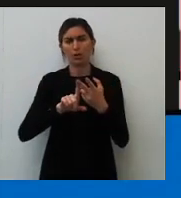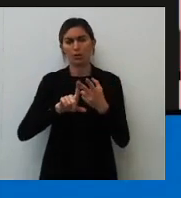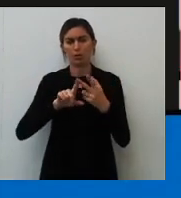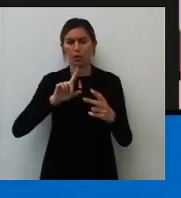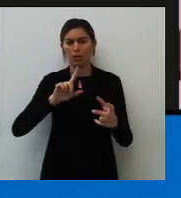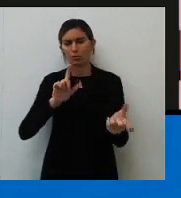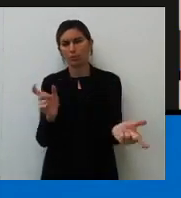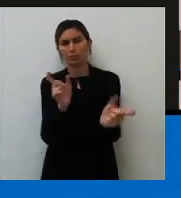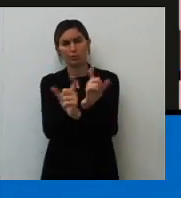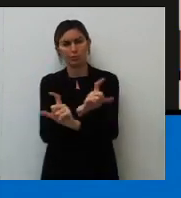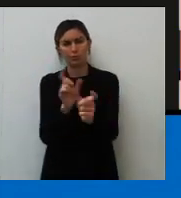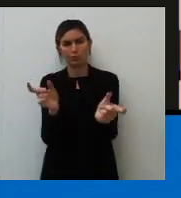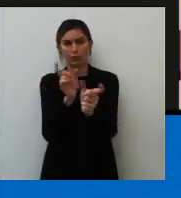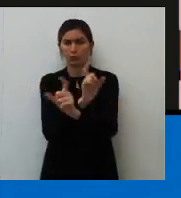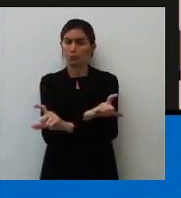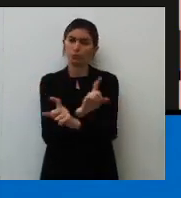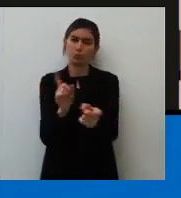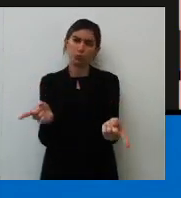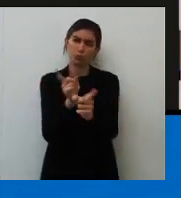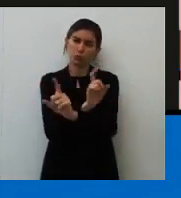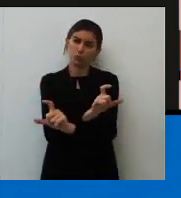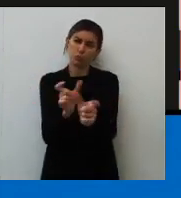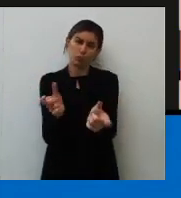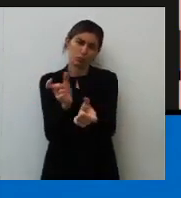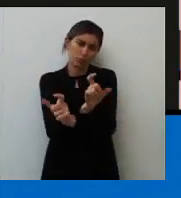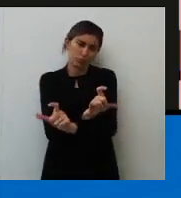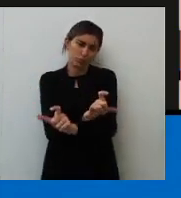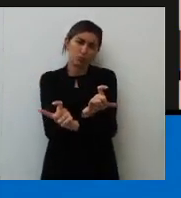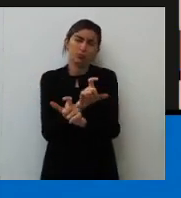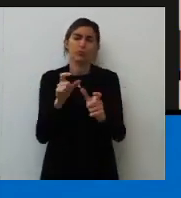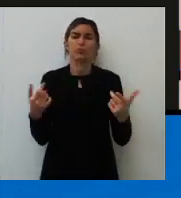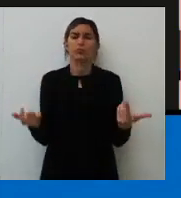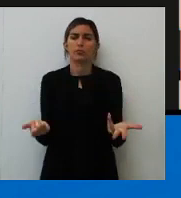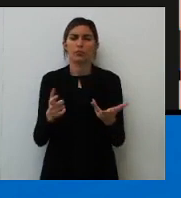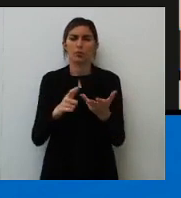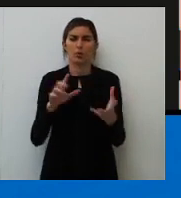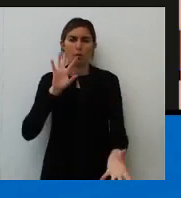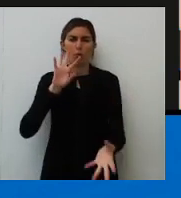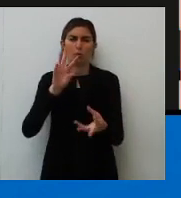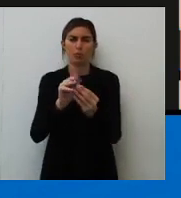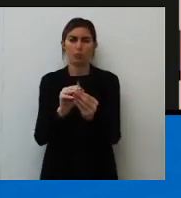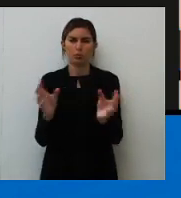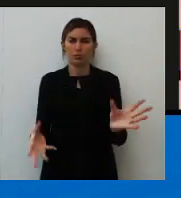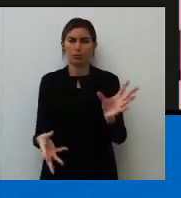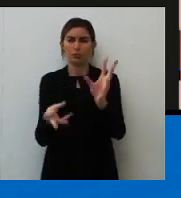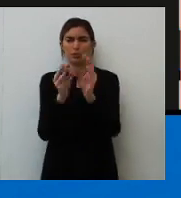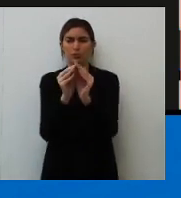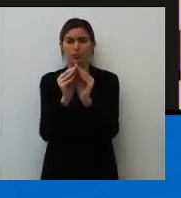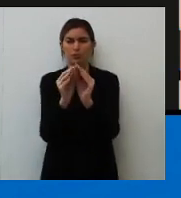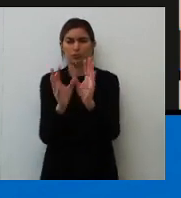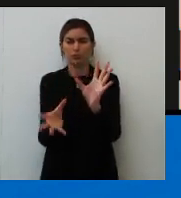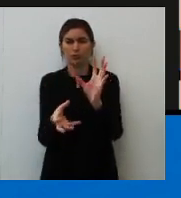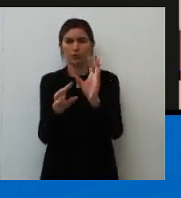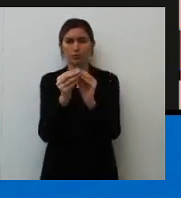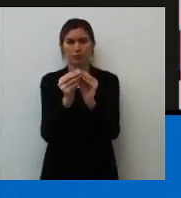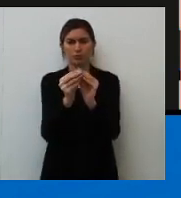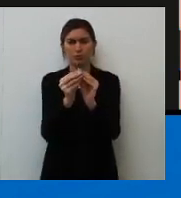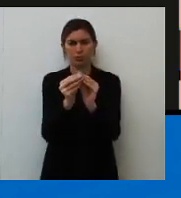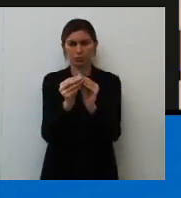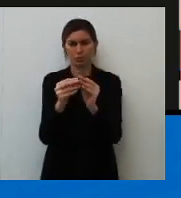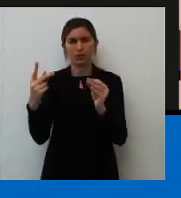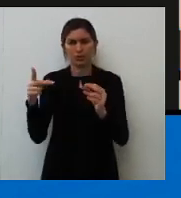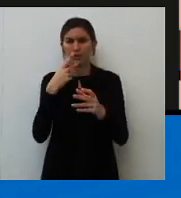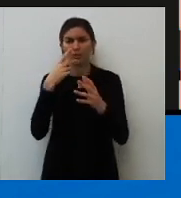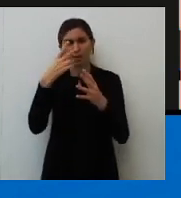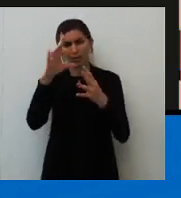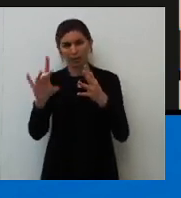Alternativa, alternância. Ou uma coisa ou outra. Né? Conclusão. O fechamento, amarração da ideia. Falei dela